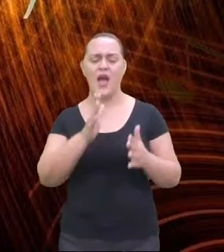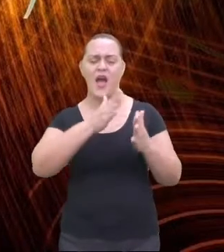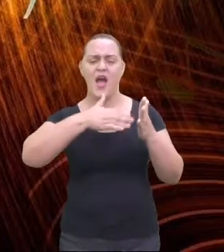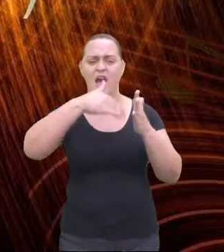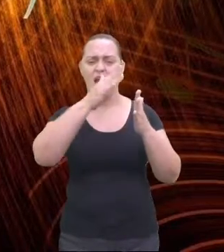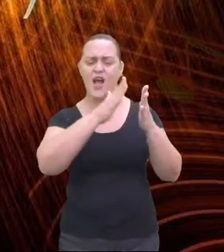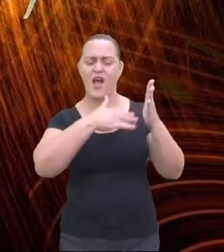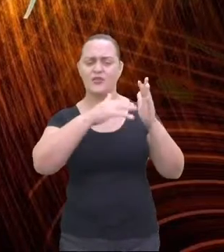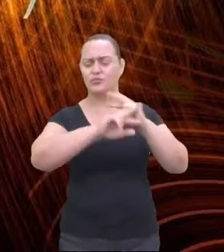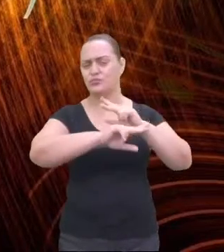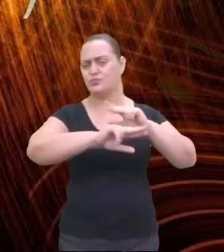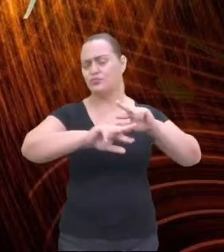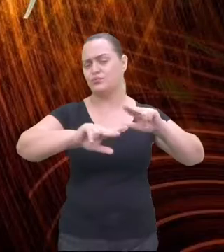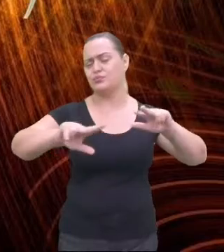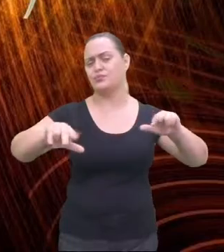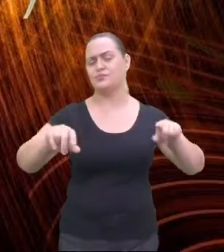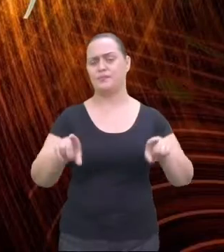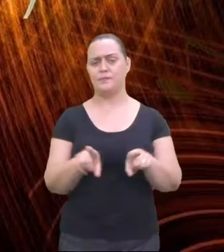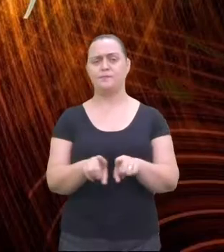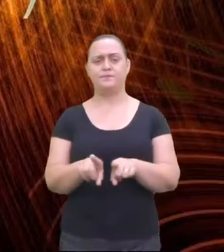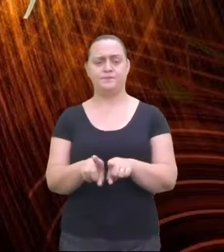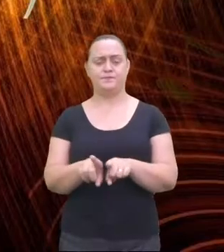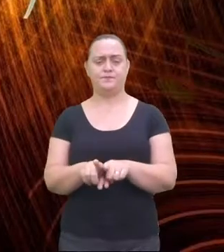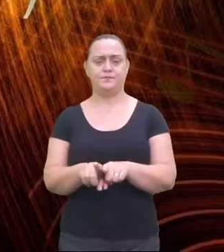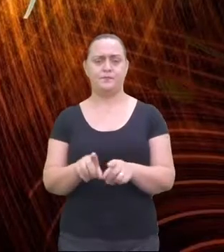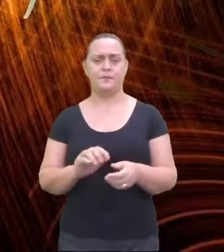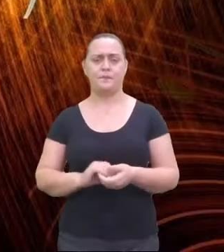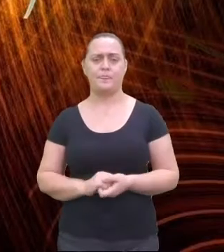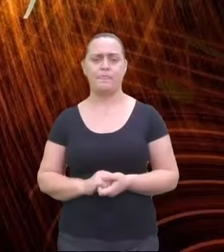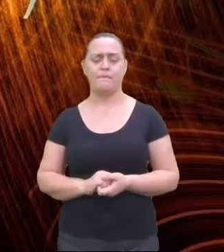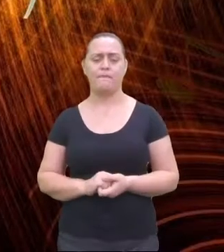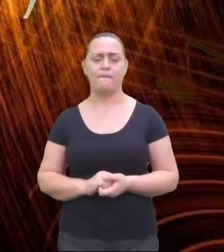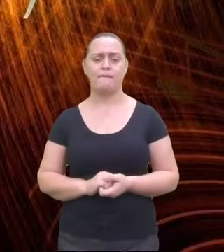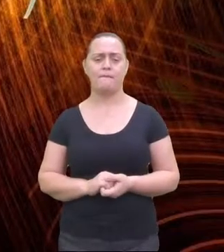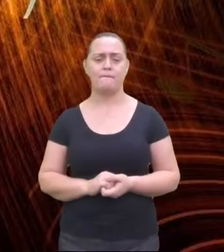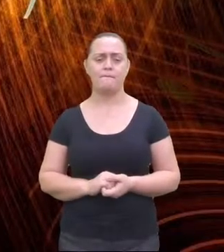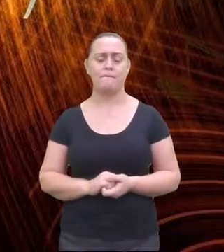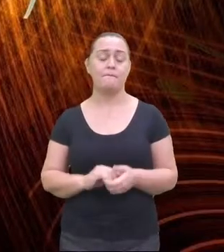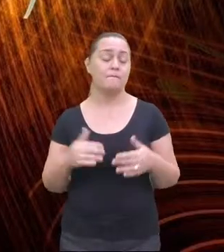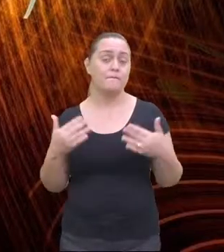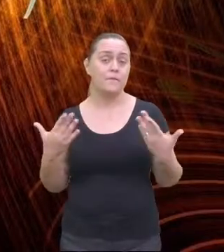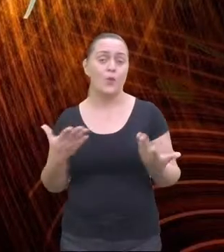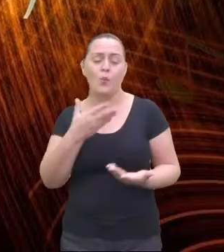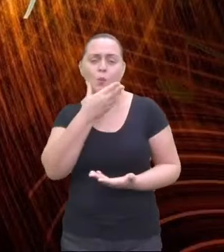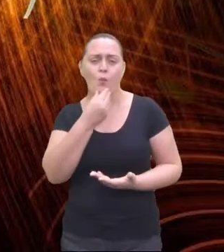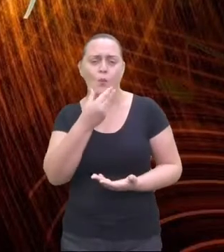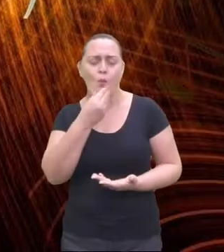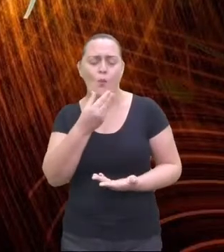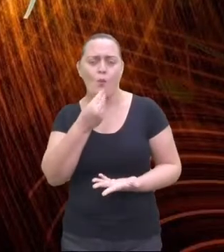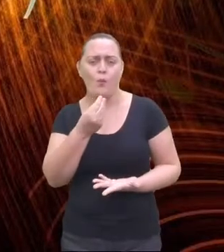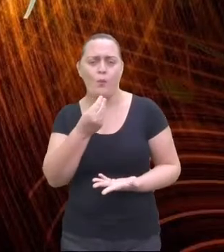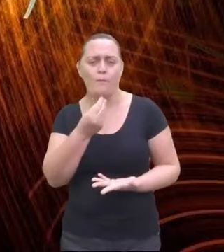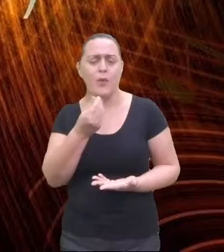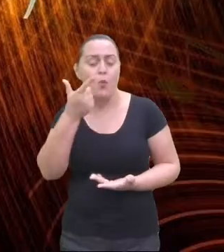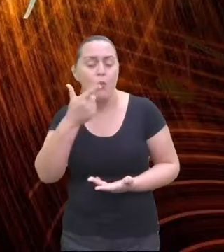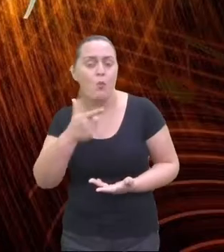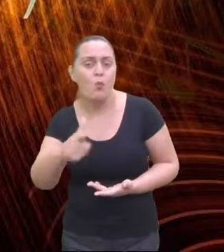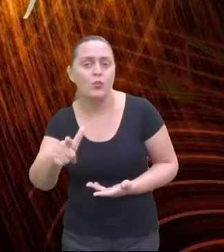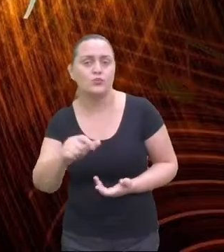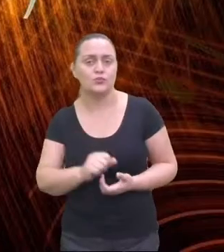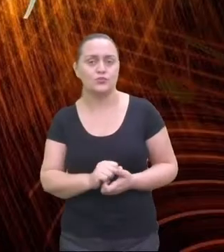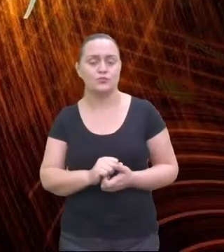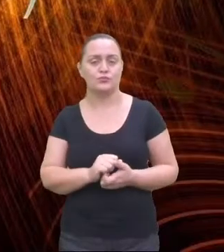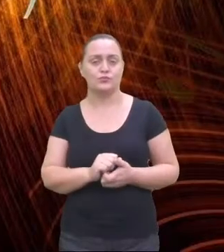Destaque para a figura de Hélio, sabe? Ele também se destacou no cinema.